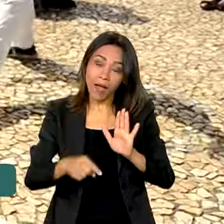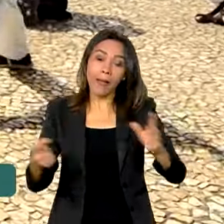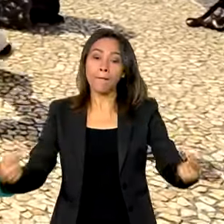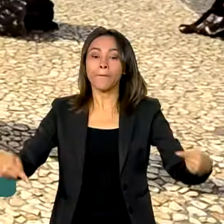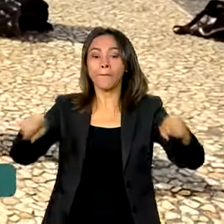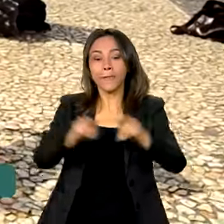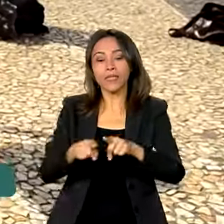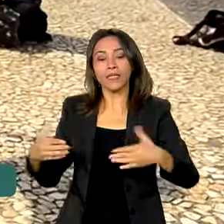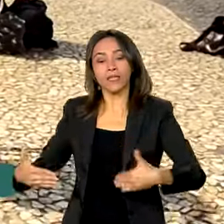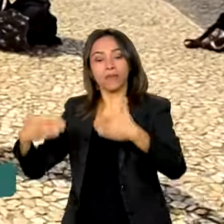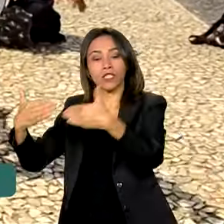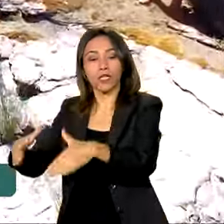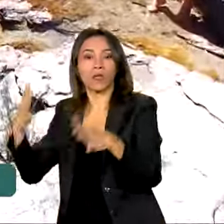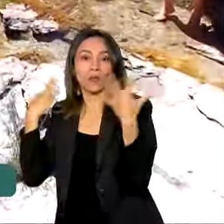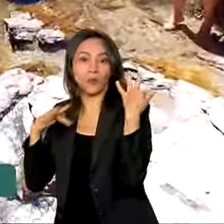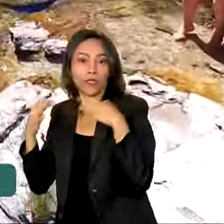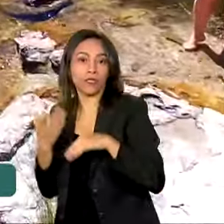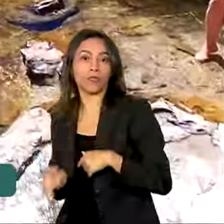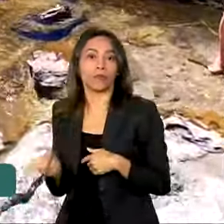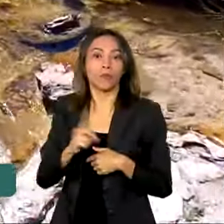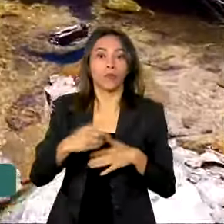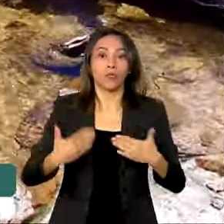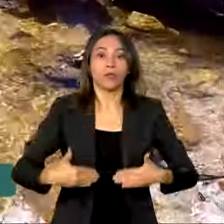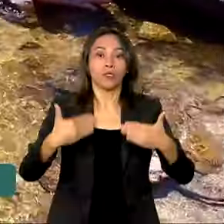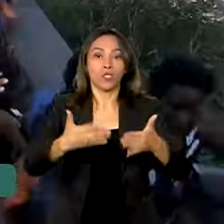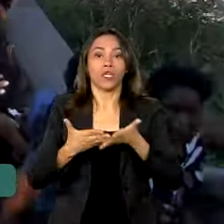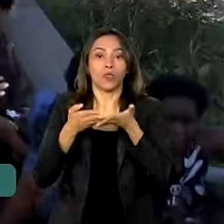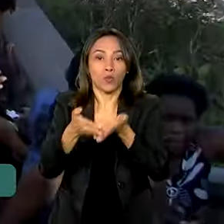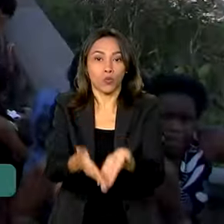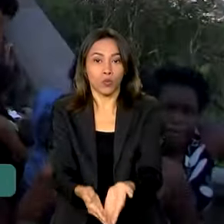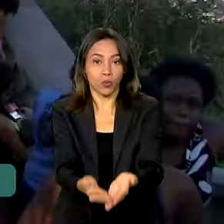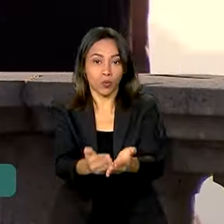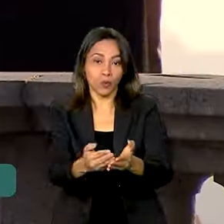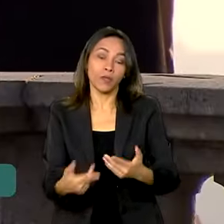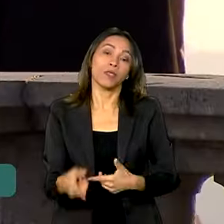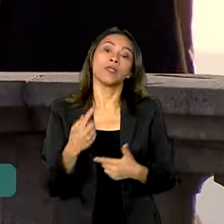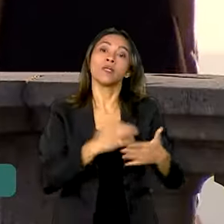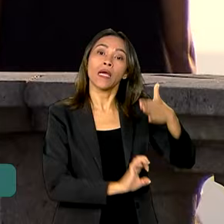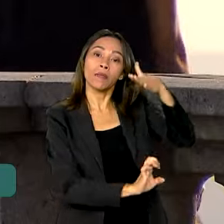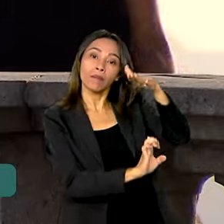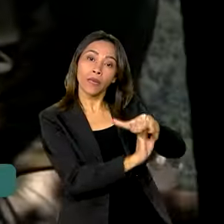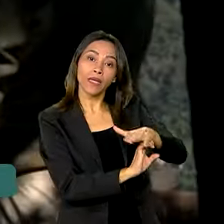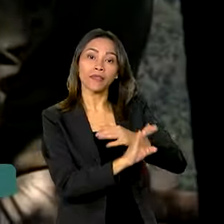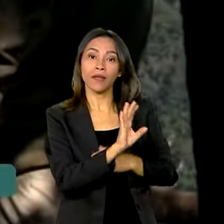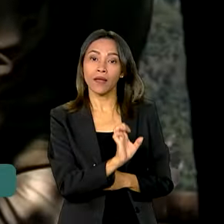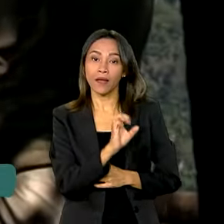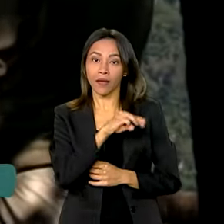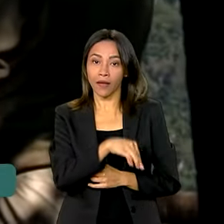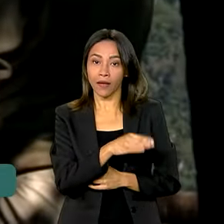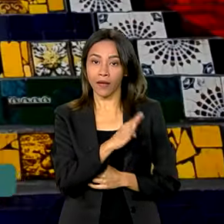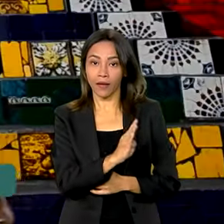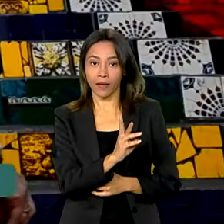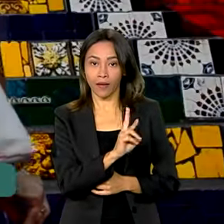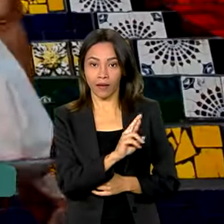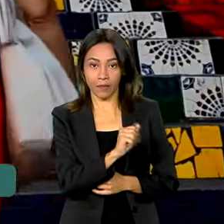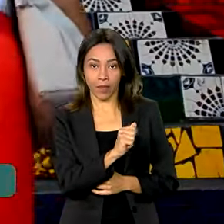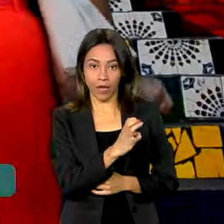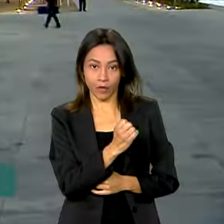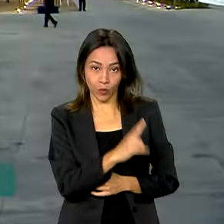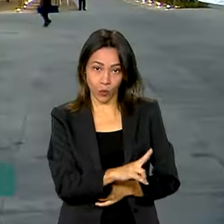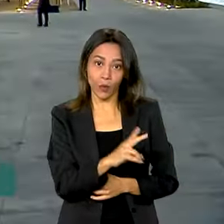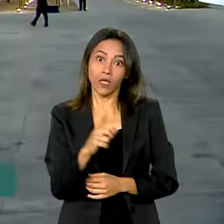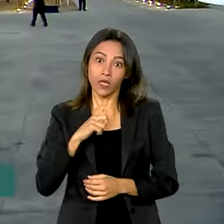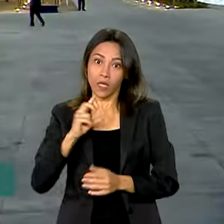Ministério do Turismo, Ministério de Portos e Aeroportos e a Embratul. E nesta fase, resultou num acréscimo de